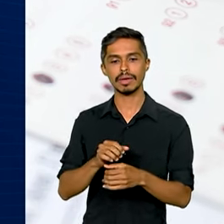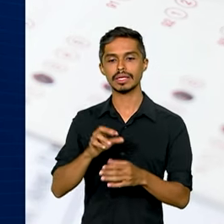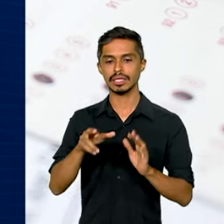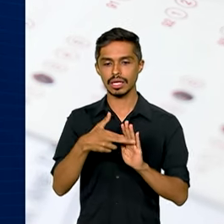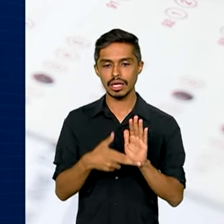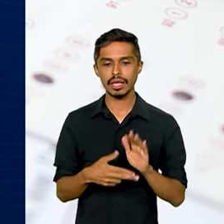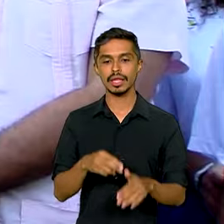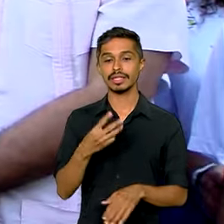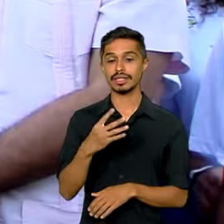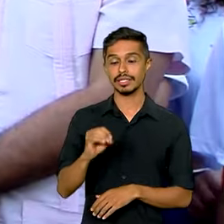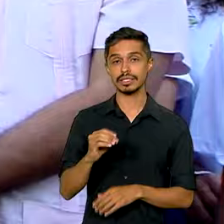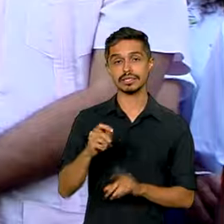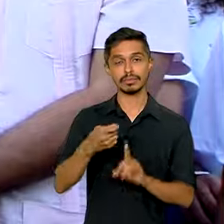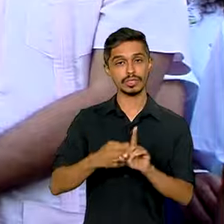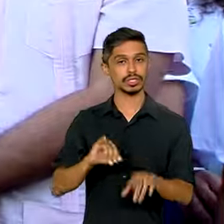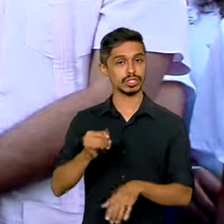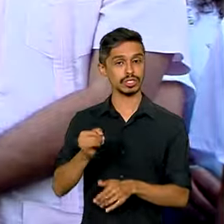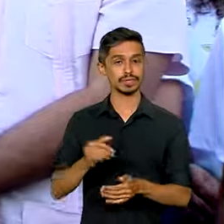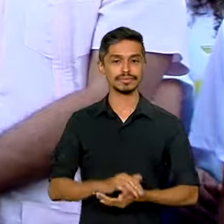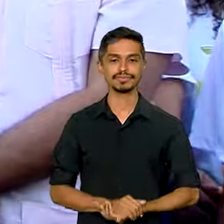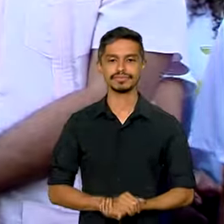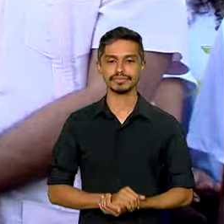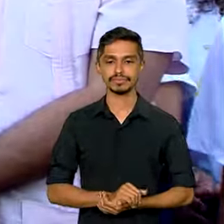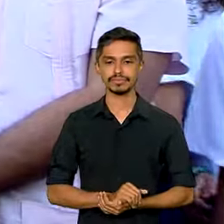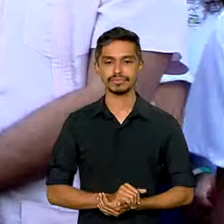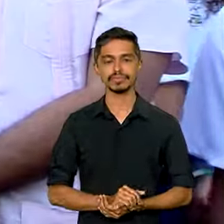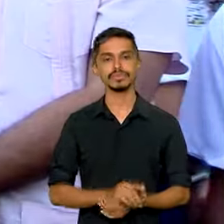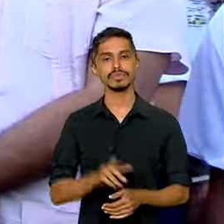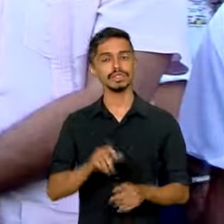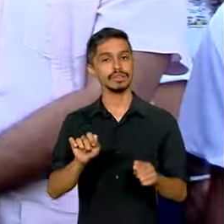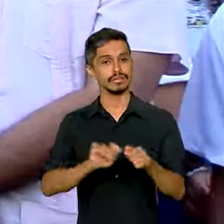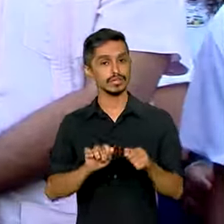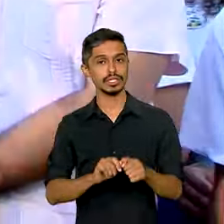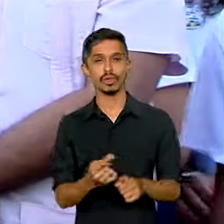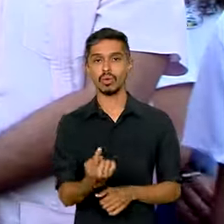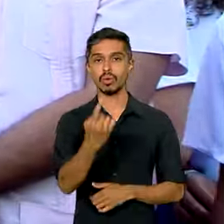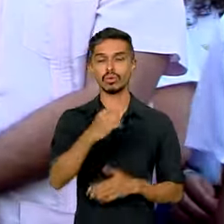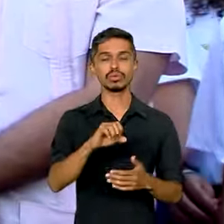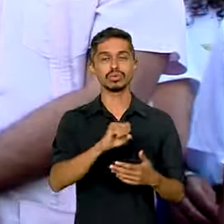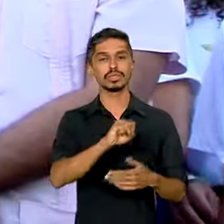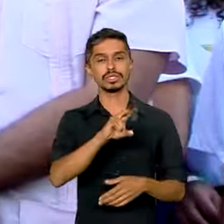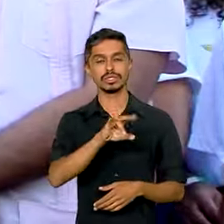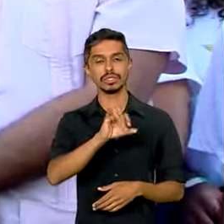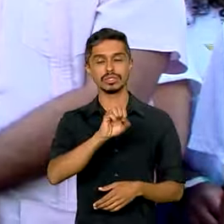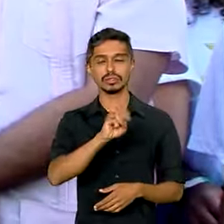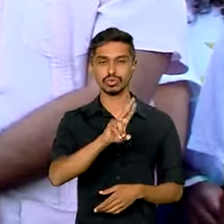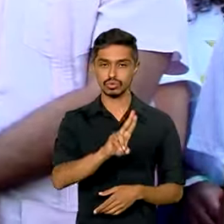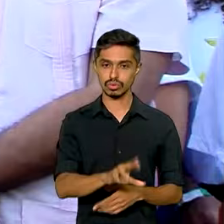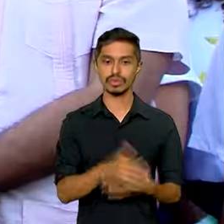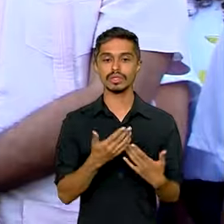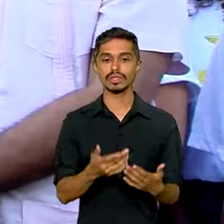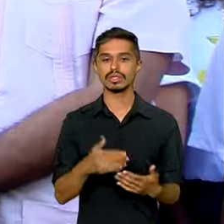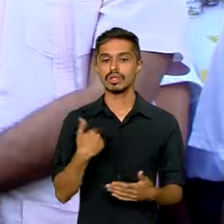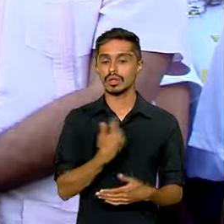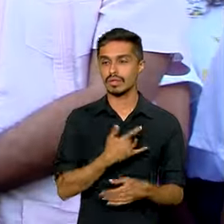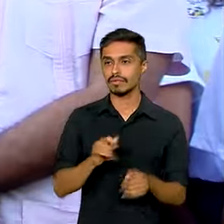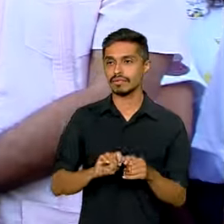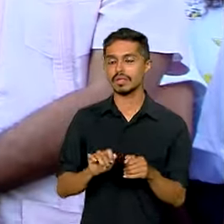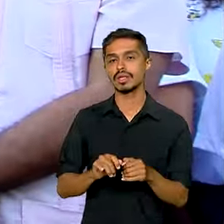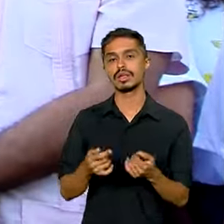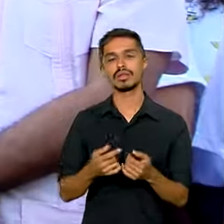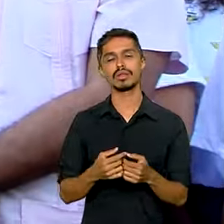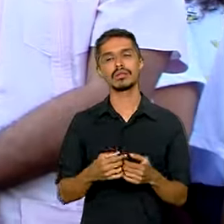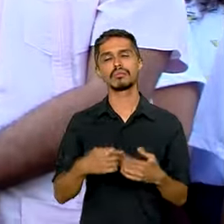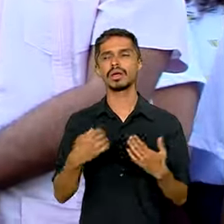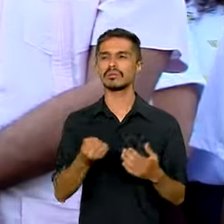em 30 de janeiro. Houve uma decisão porque fazendo só um SISU, quando nós estávamos fazendo dois, estava tendo uma